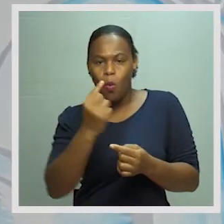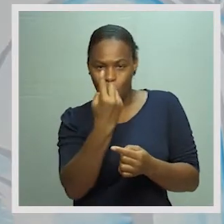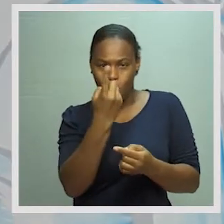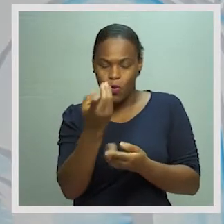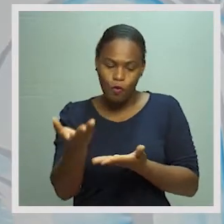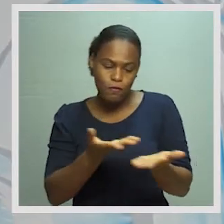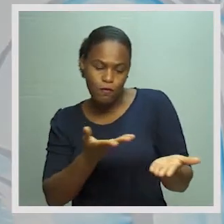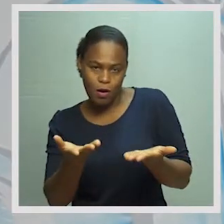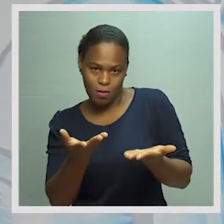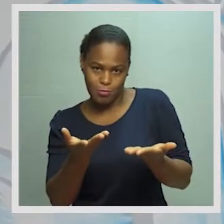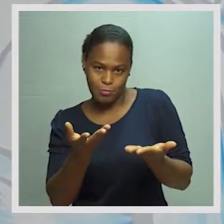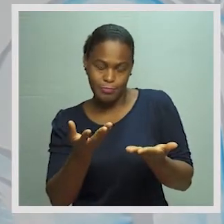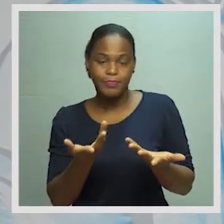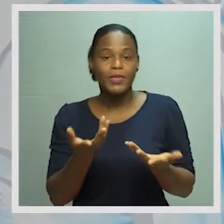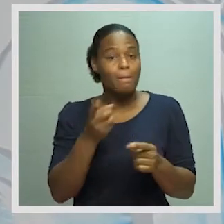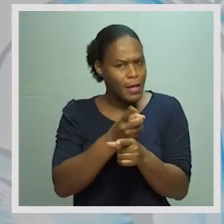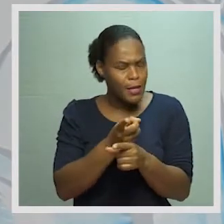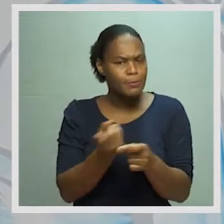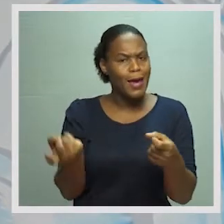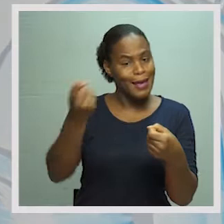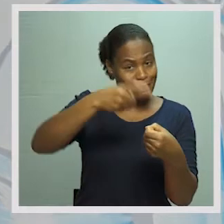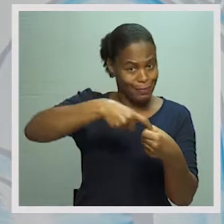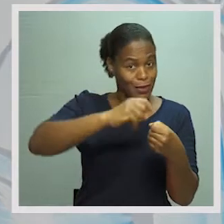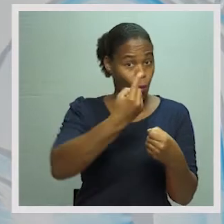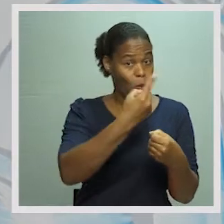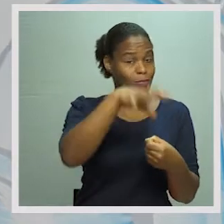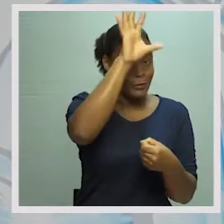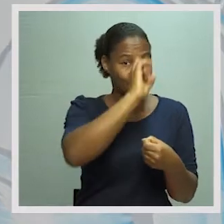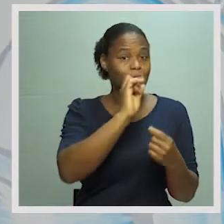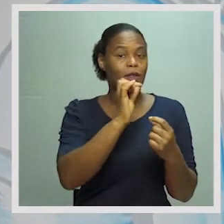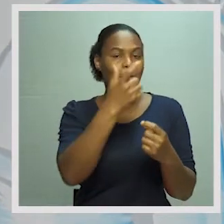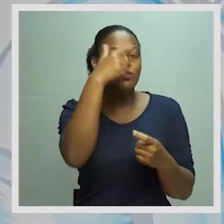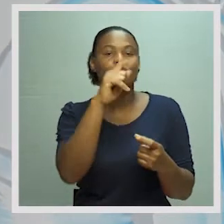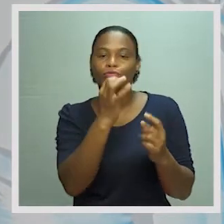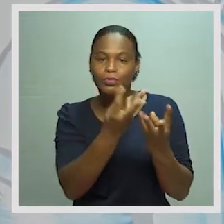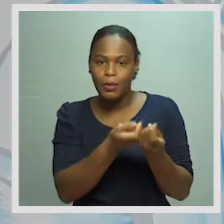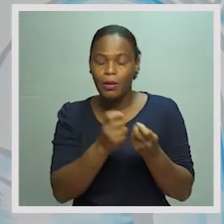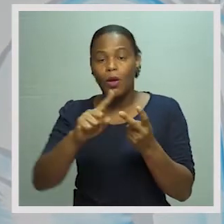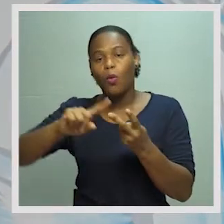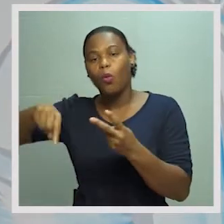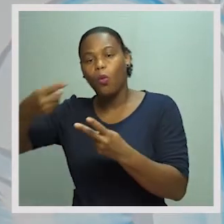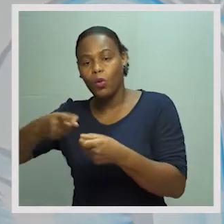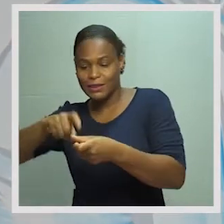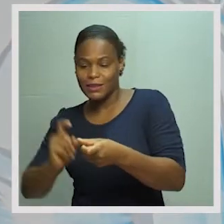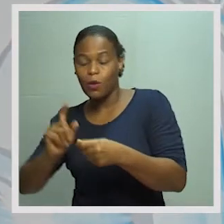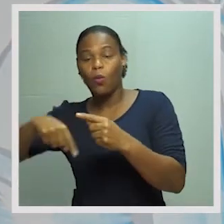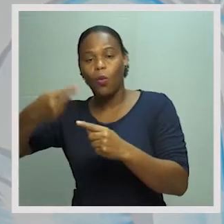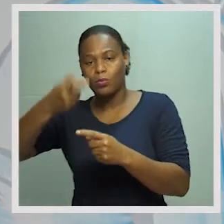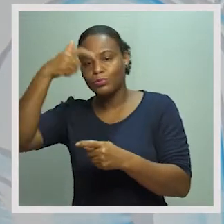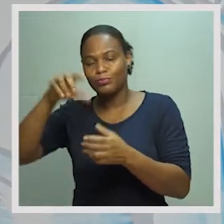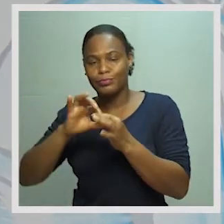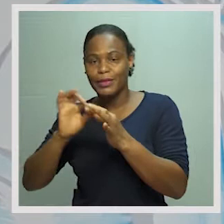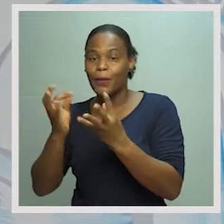fluxo é ao mesmo tempo fluxo de entrada para um agente econômico e fluxo de saída para o outro agente